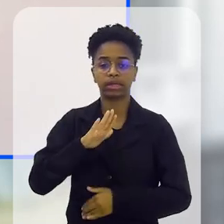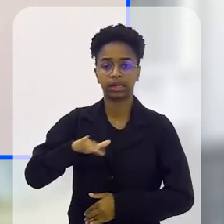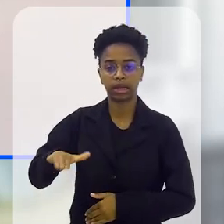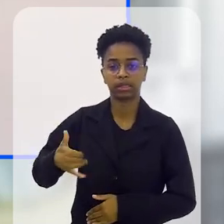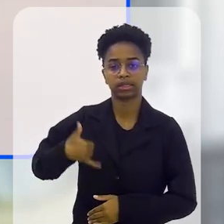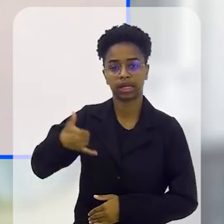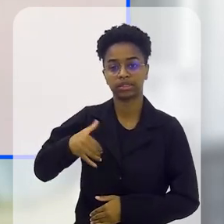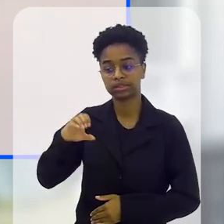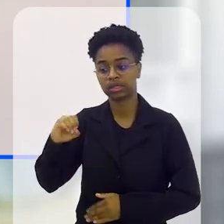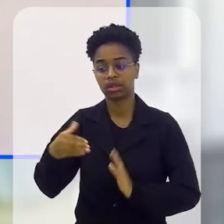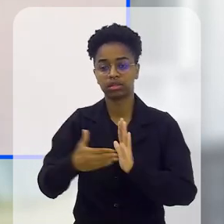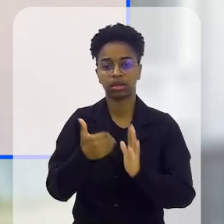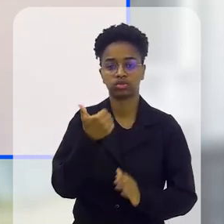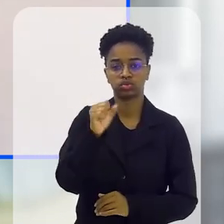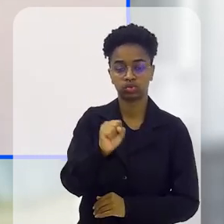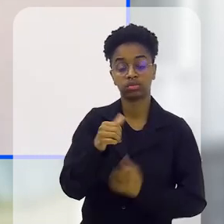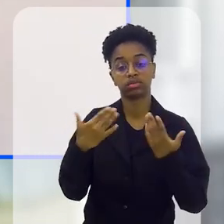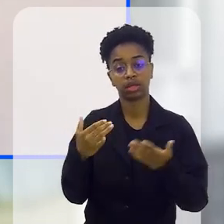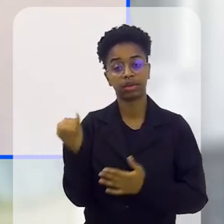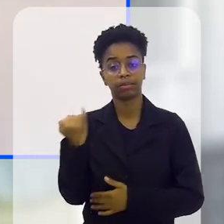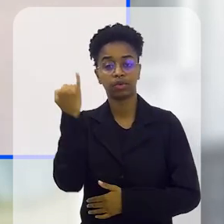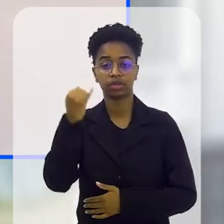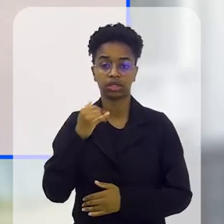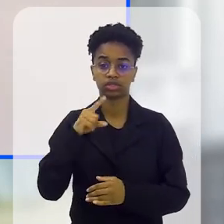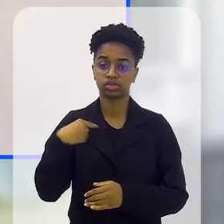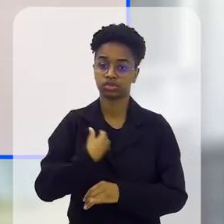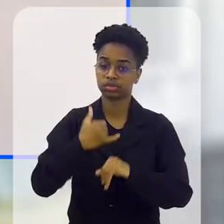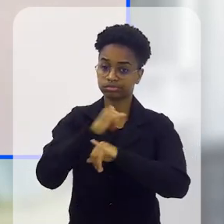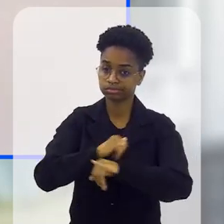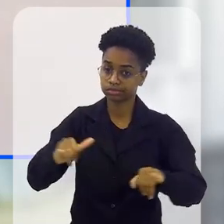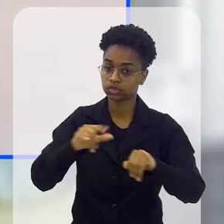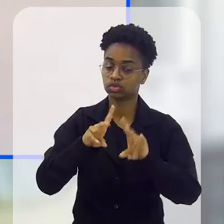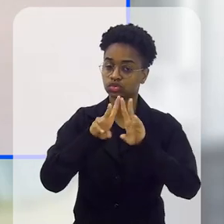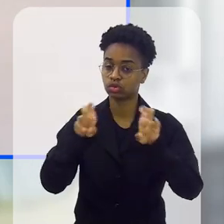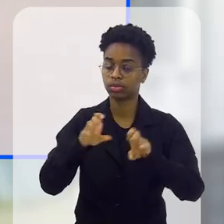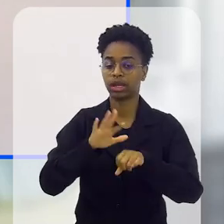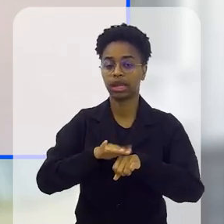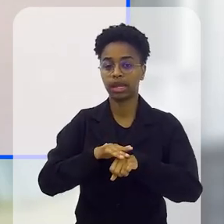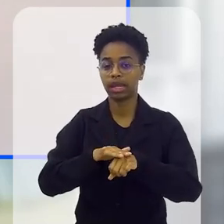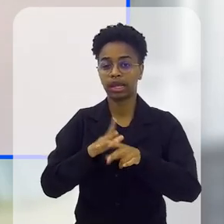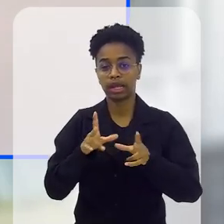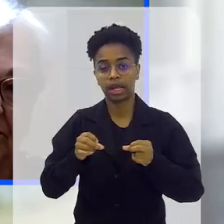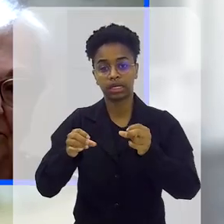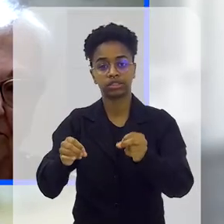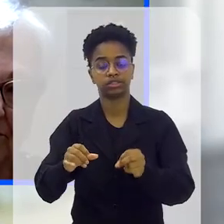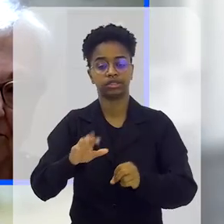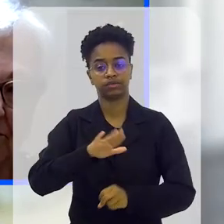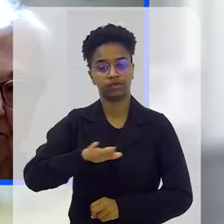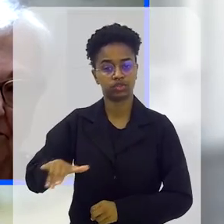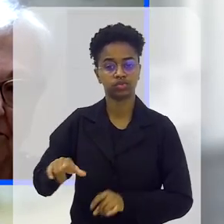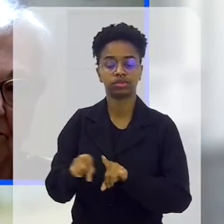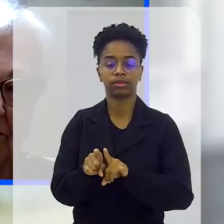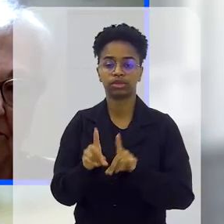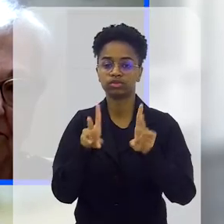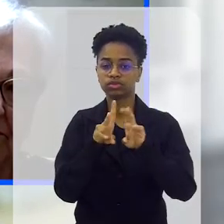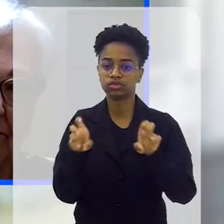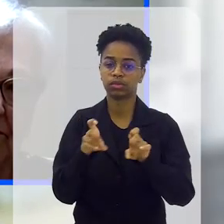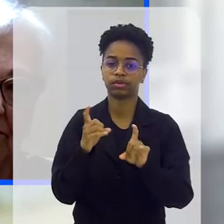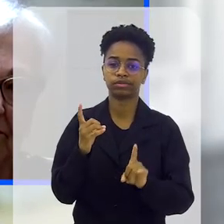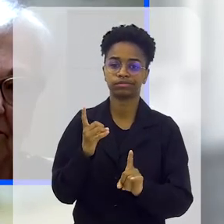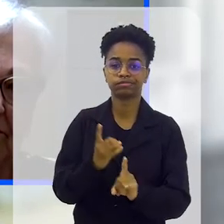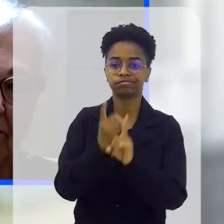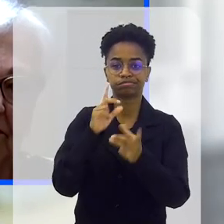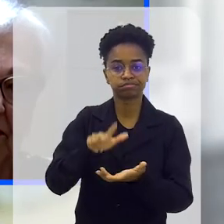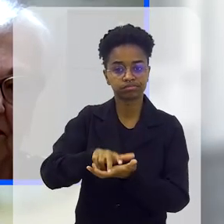crianças de 0 a 18 anos. Então, é muitíssimo importante que a gente fale sempre sobre o câncer infantil e que a gente, principalmente, fale sobre o diagnóstico